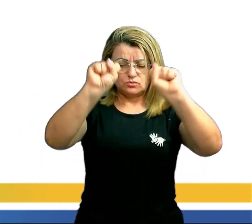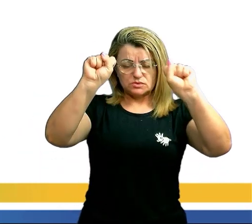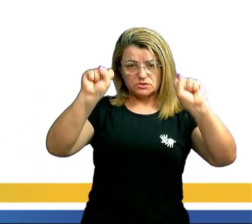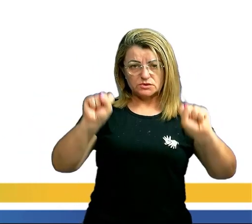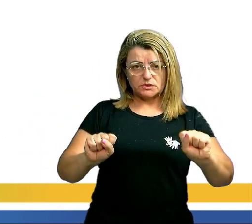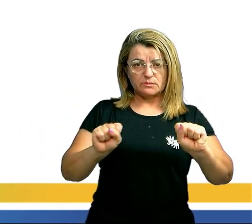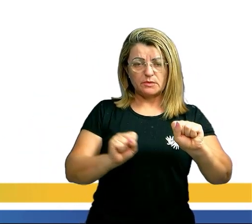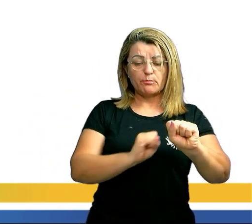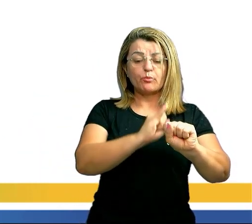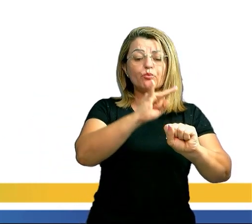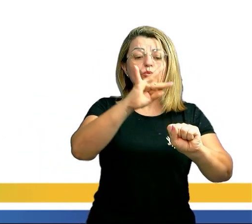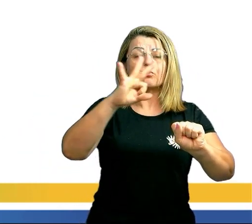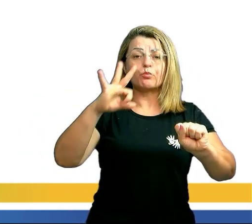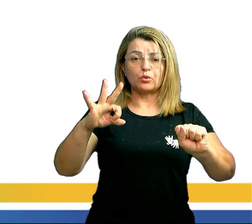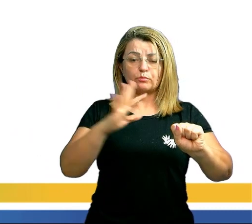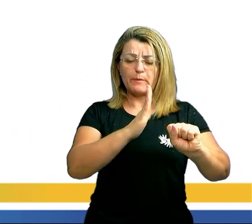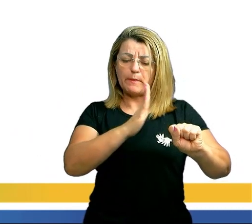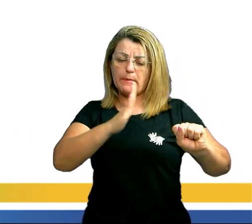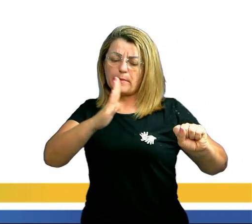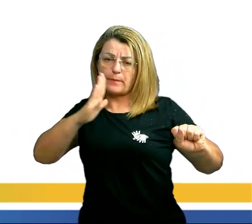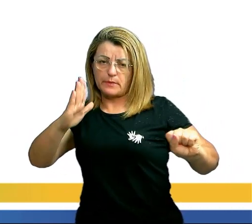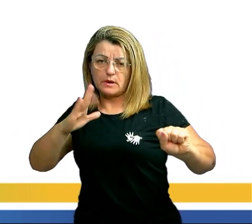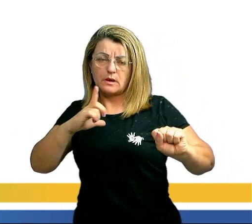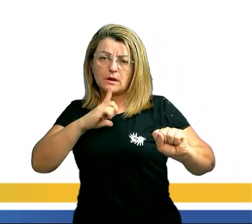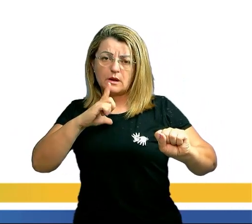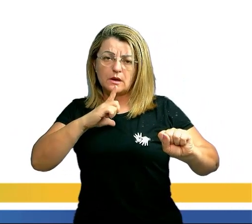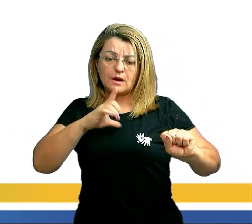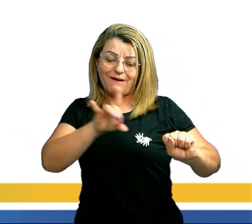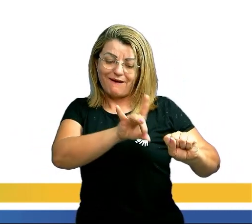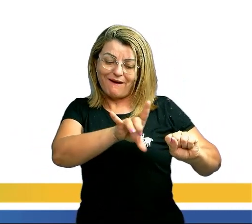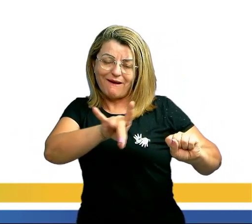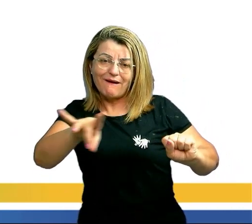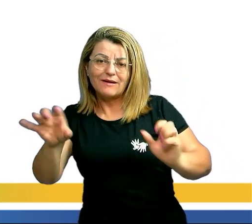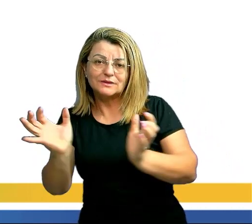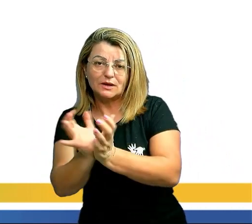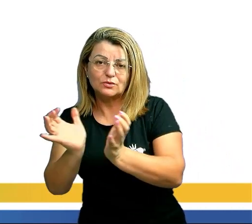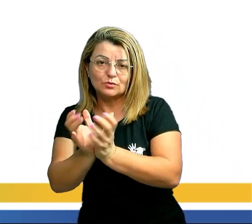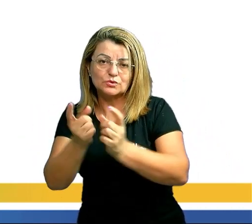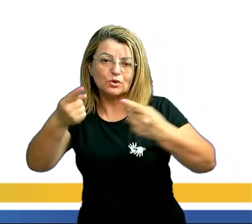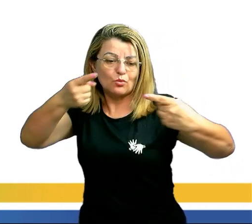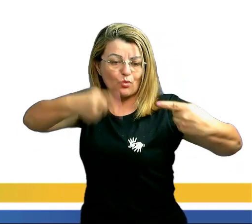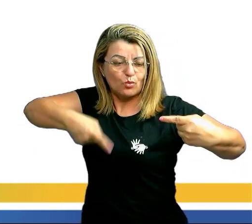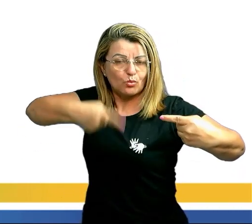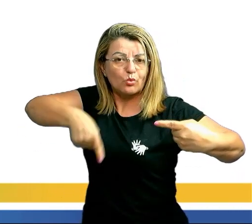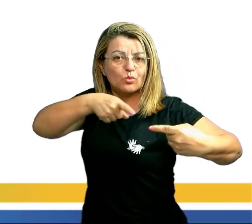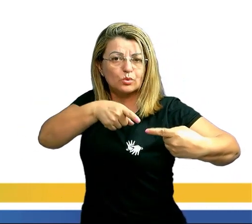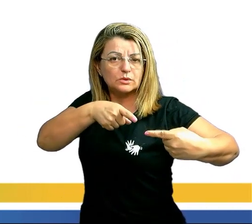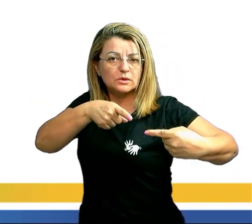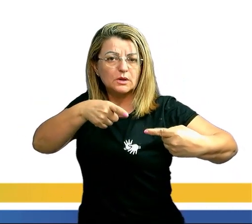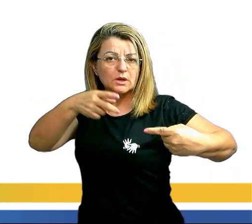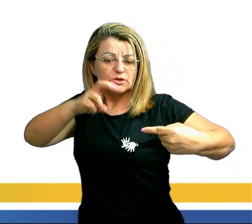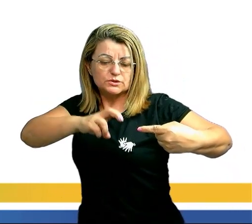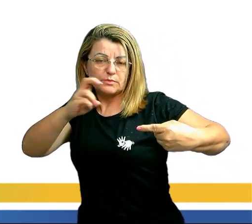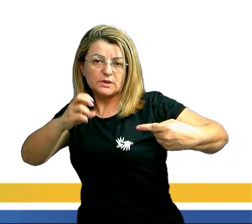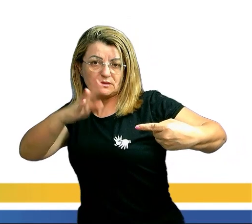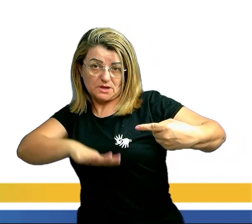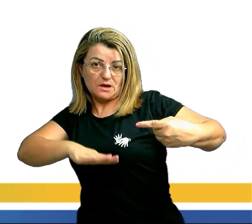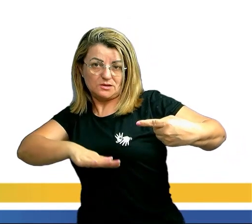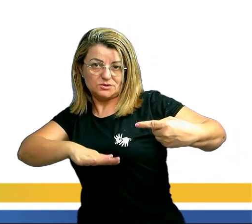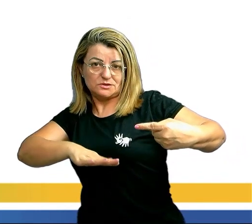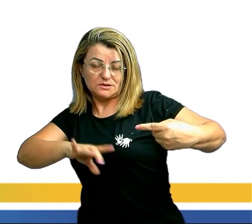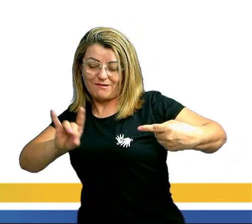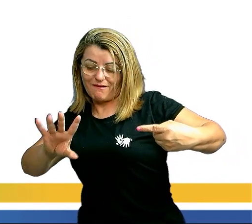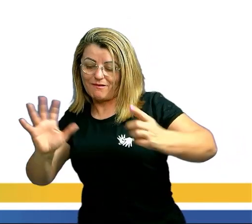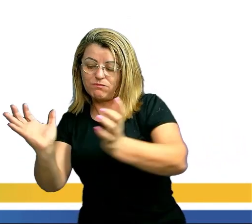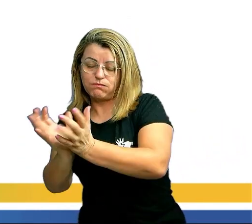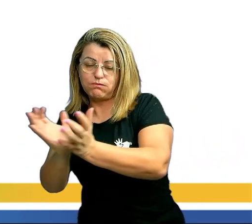corridos. Nesse sistema, cada time joga contra todos os demais times em dois turnos. Isto é, cada time